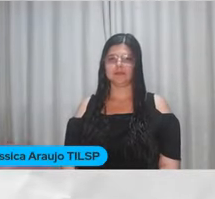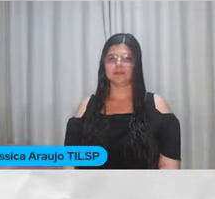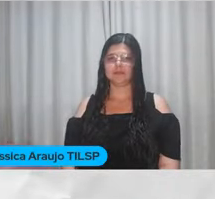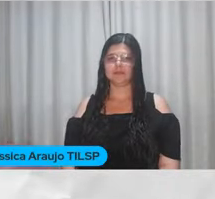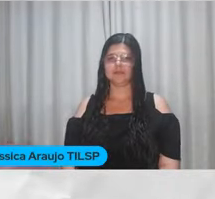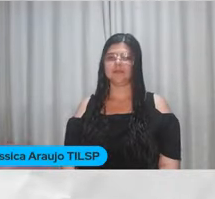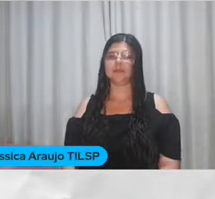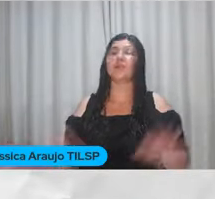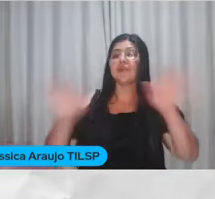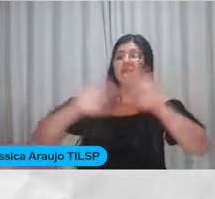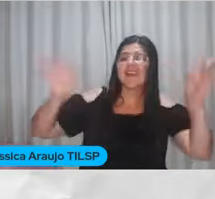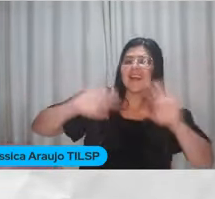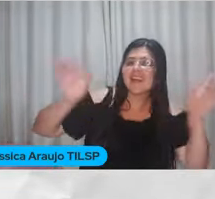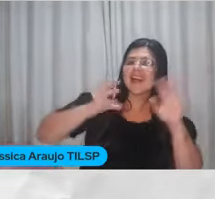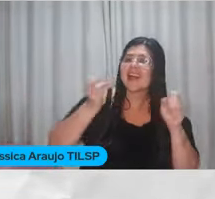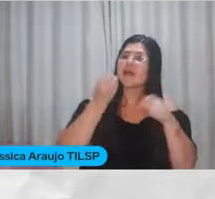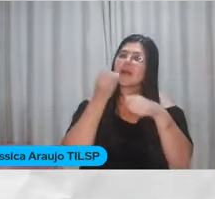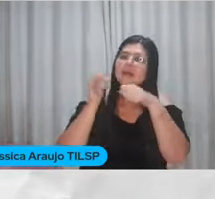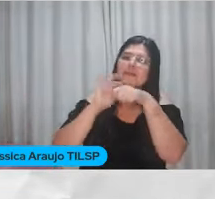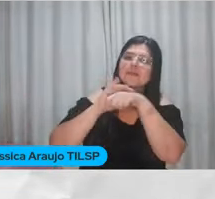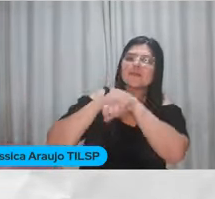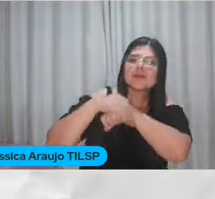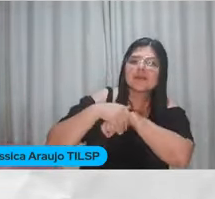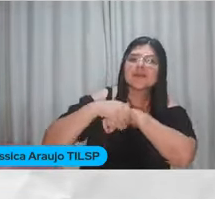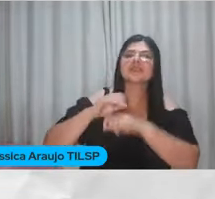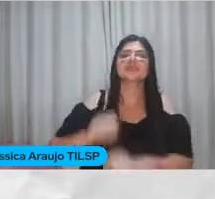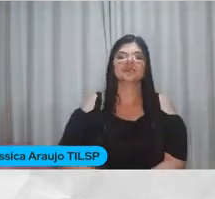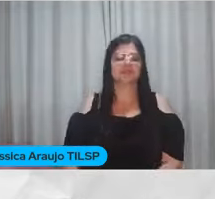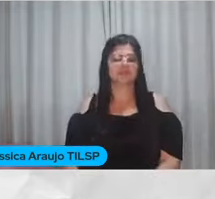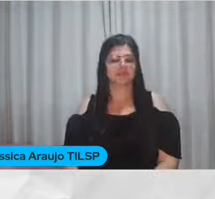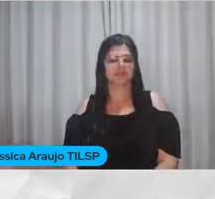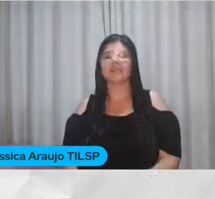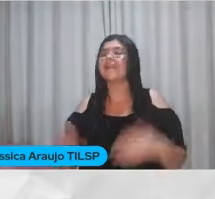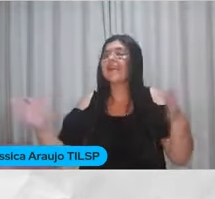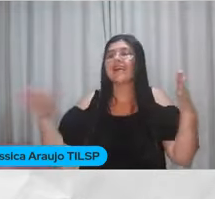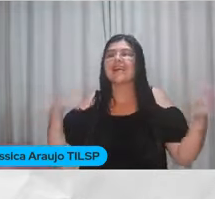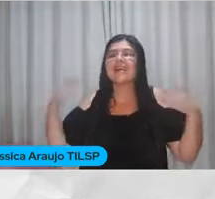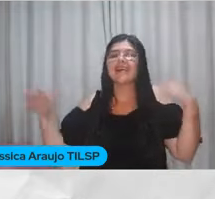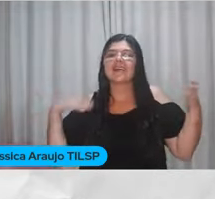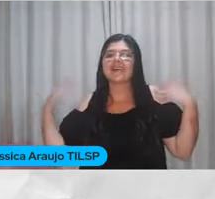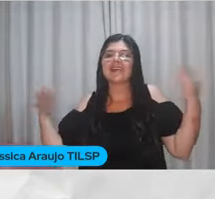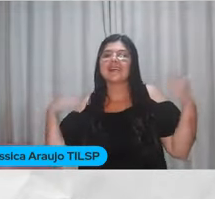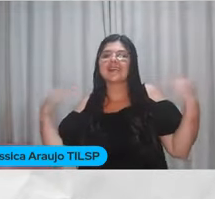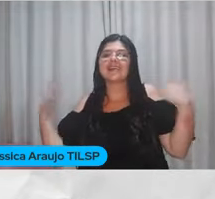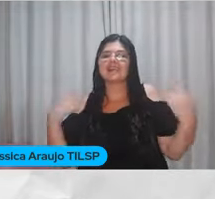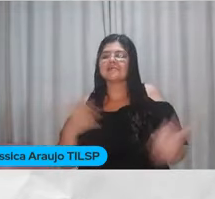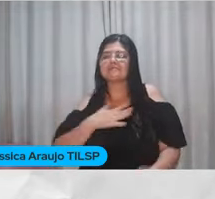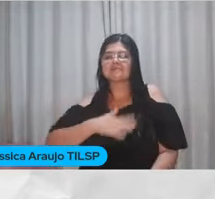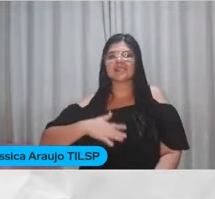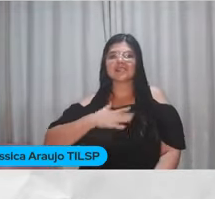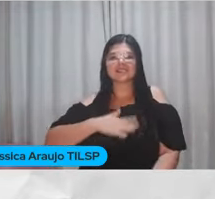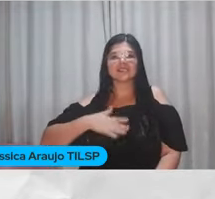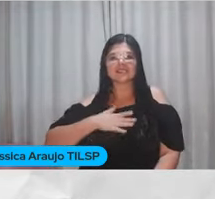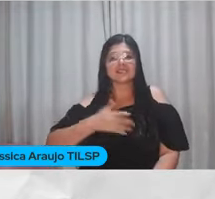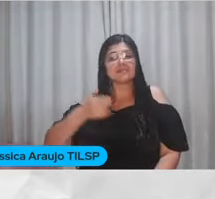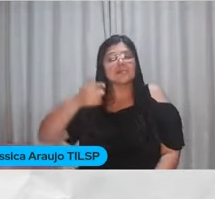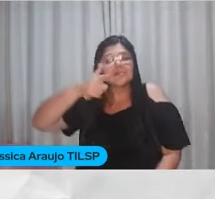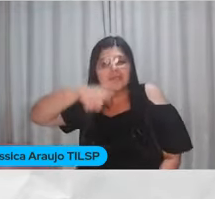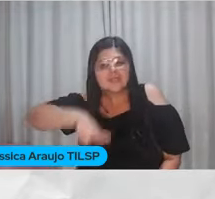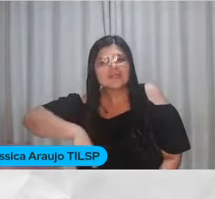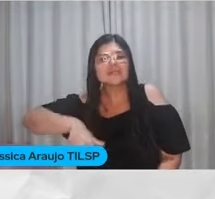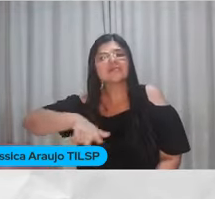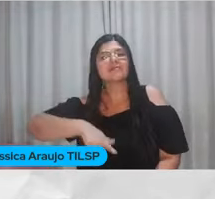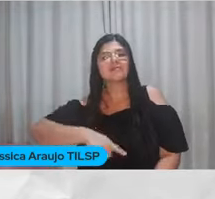Olá, boa noite! Que alegria, que prazer Estar aqui mais uma